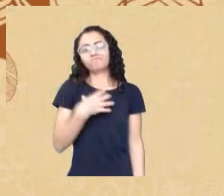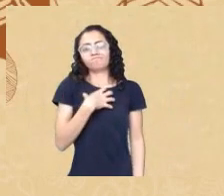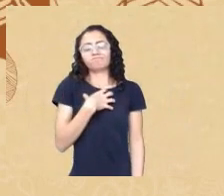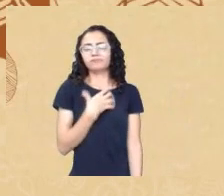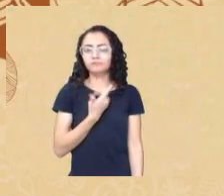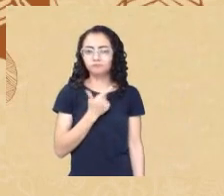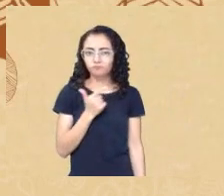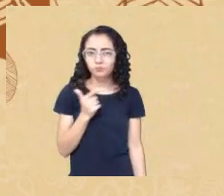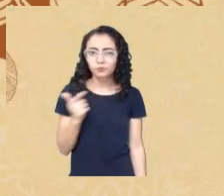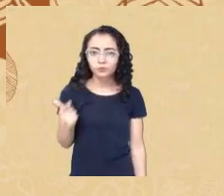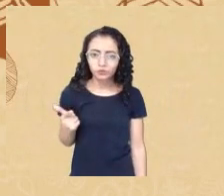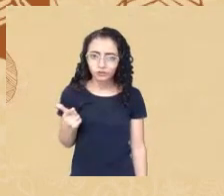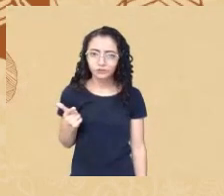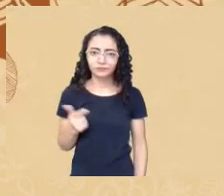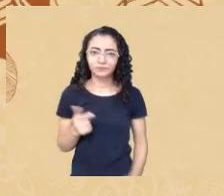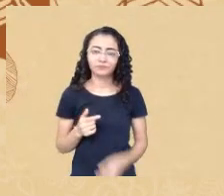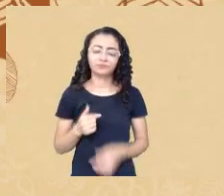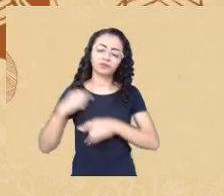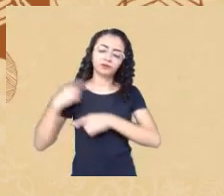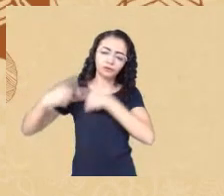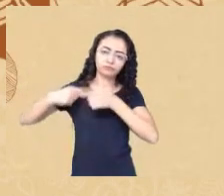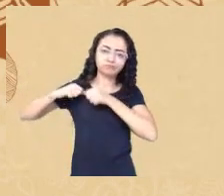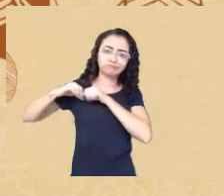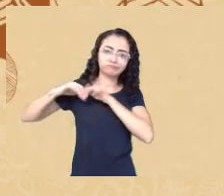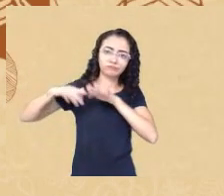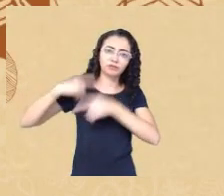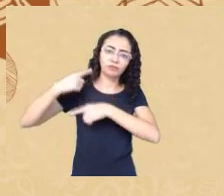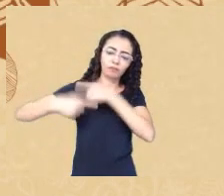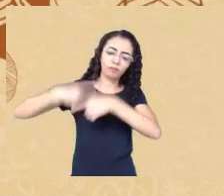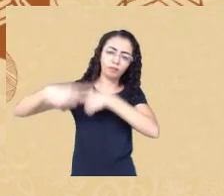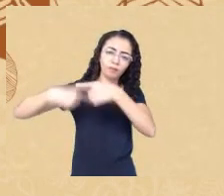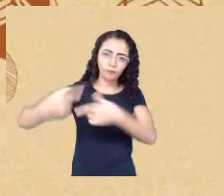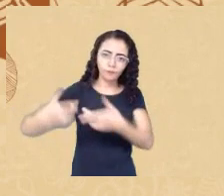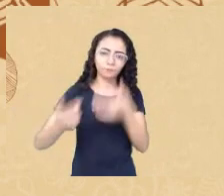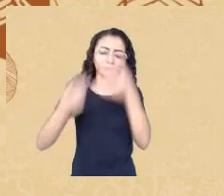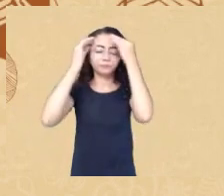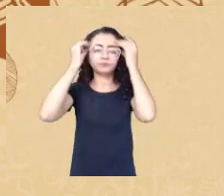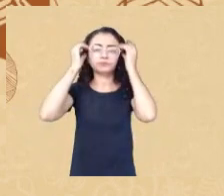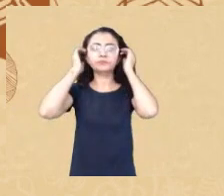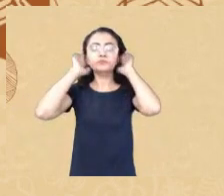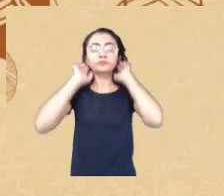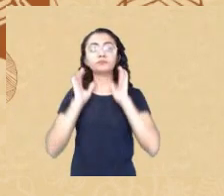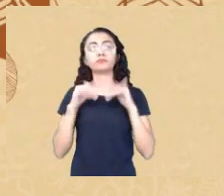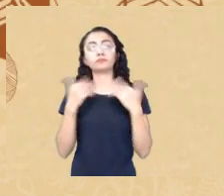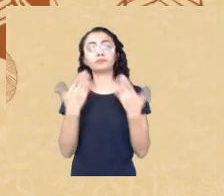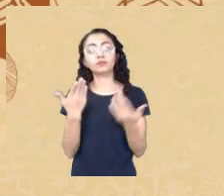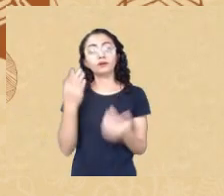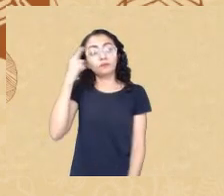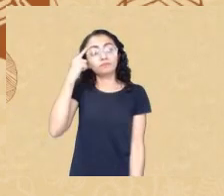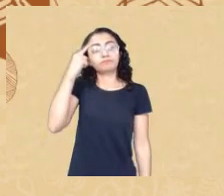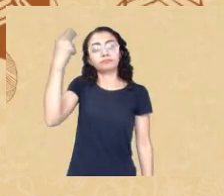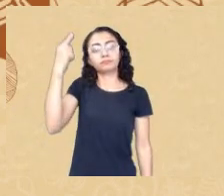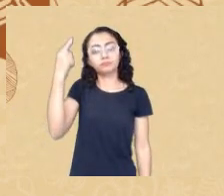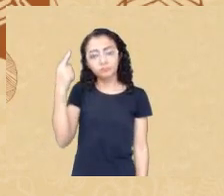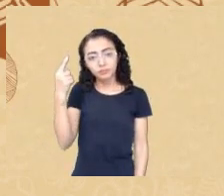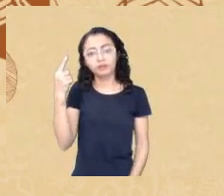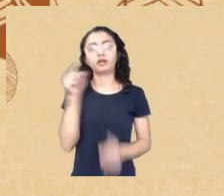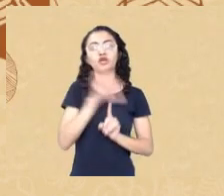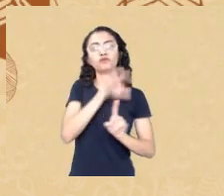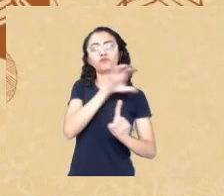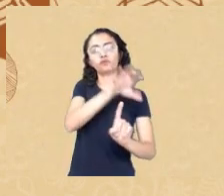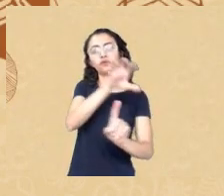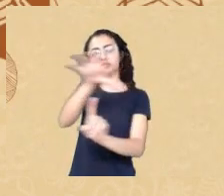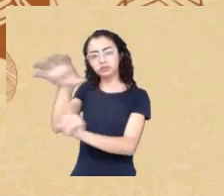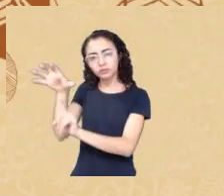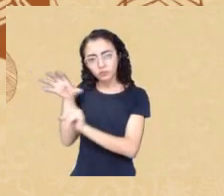essa ideia deu margem para todas as mudanças que nós vimos depois então o problema das próprias da forma